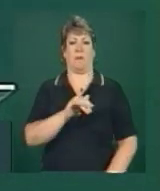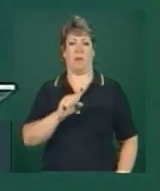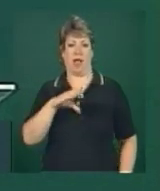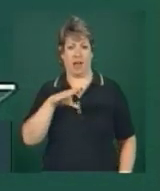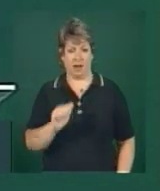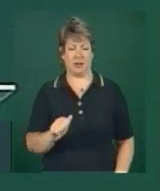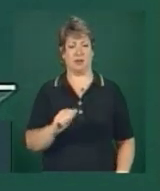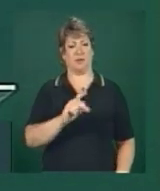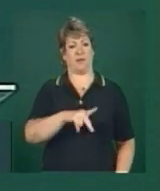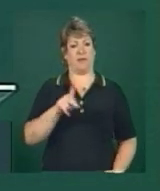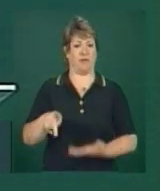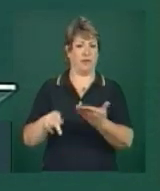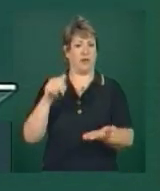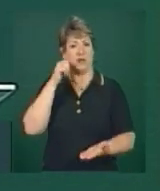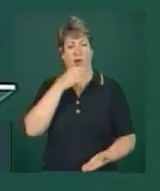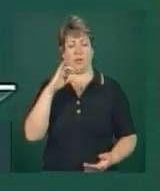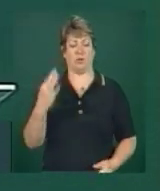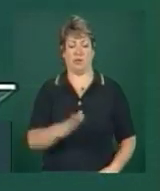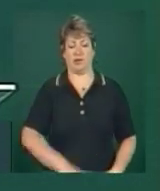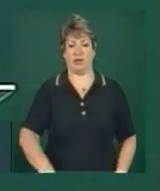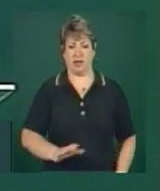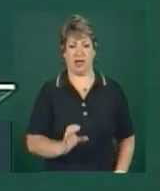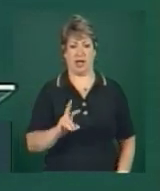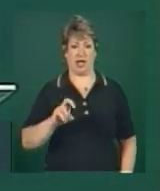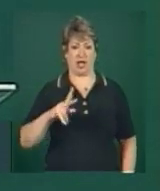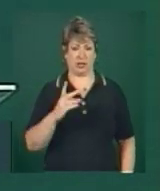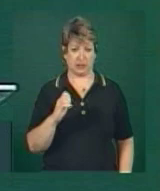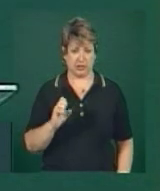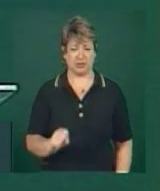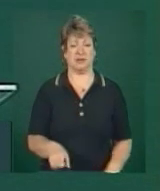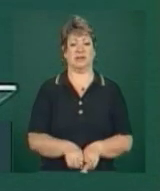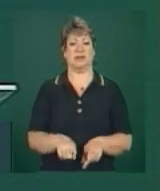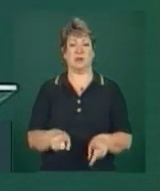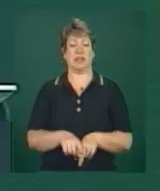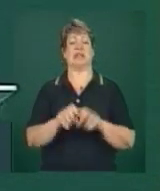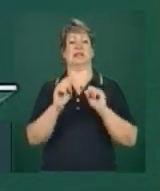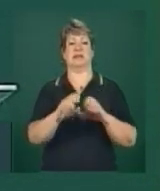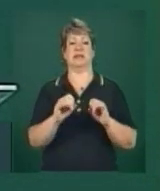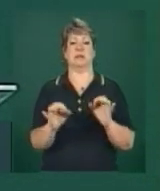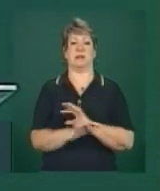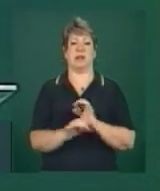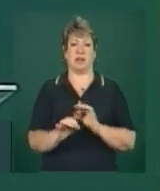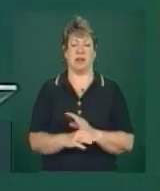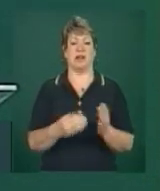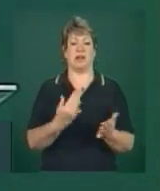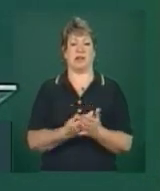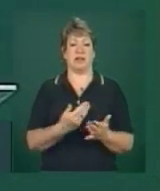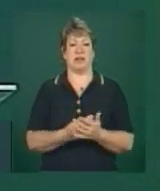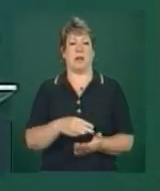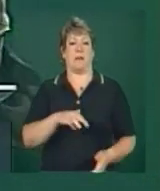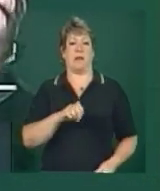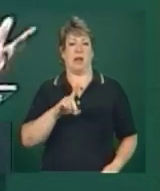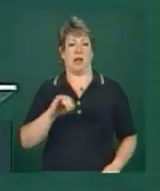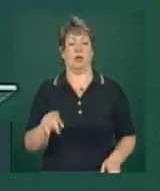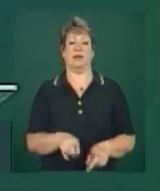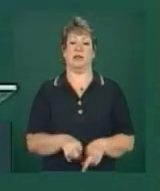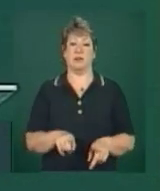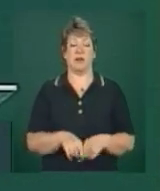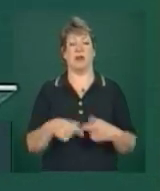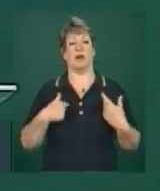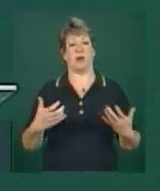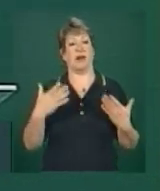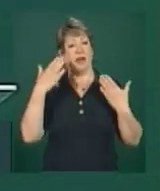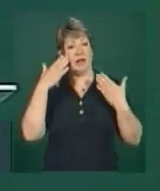professora ou professor das creches, da pré-escola, forma o do ensino médio. E também quero